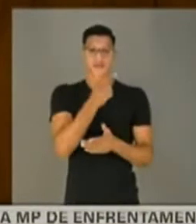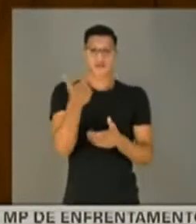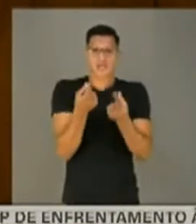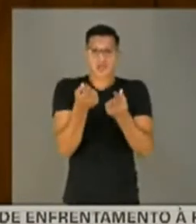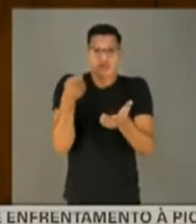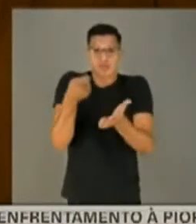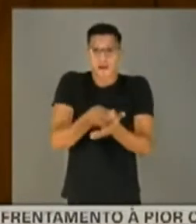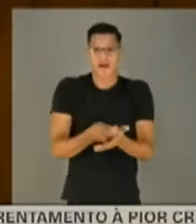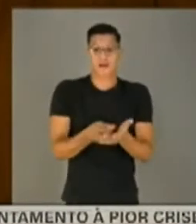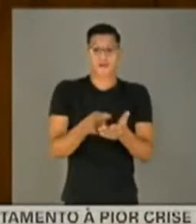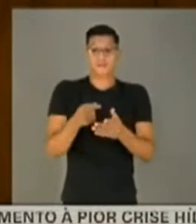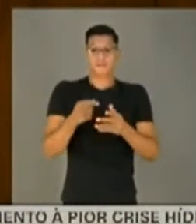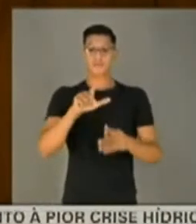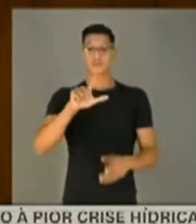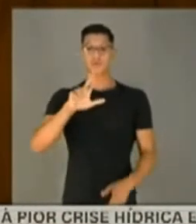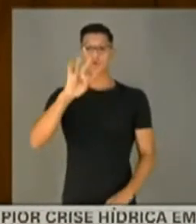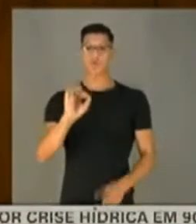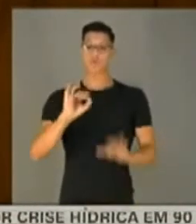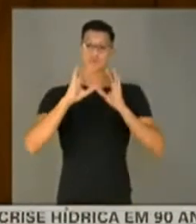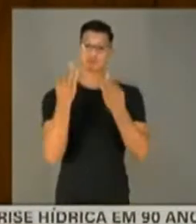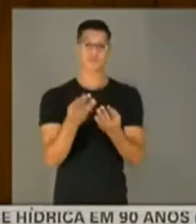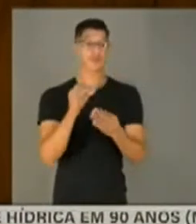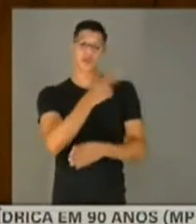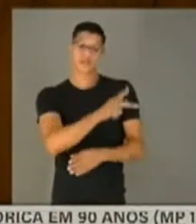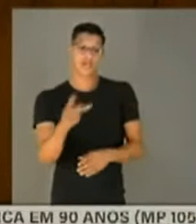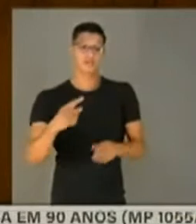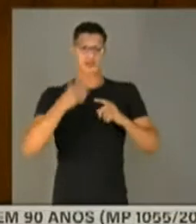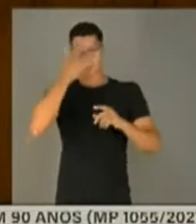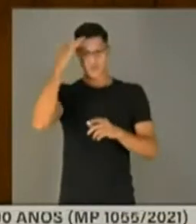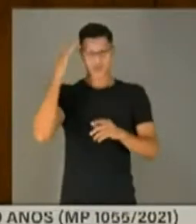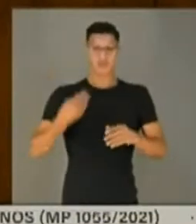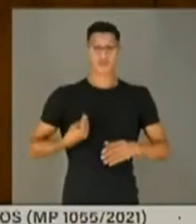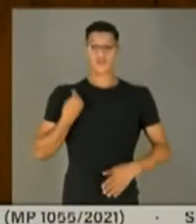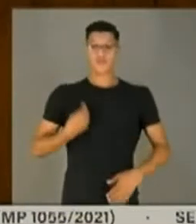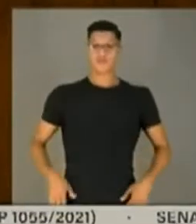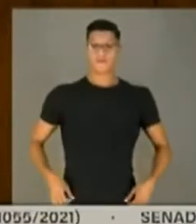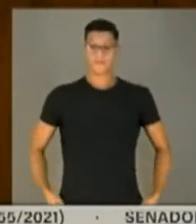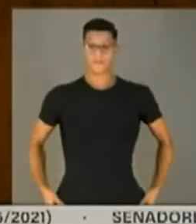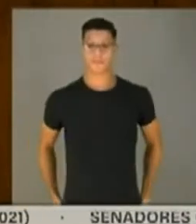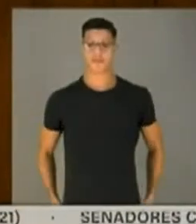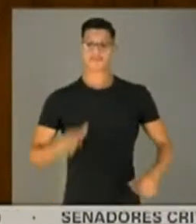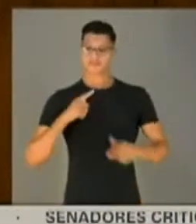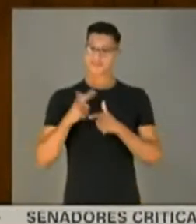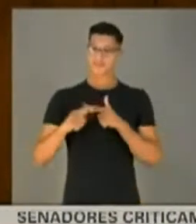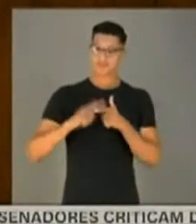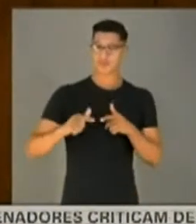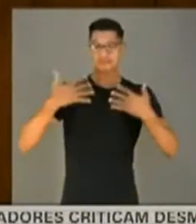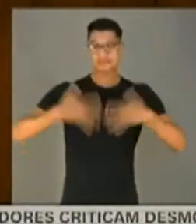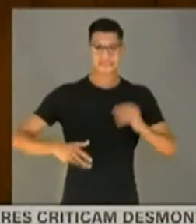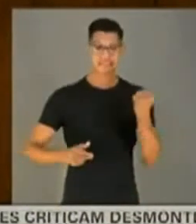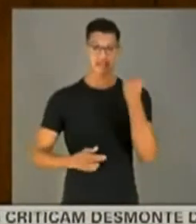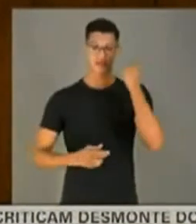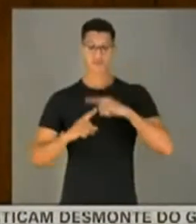tem dinheiro que pague o luto dessas famílias. E não só delas, porque as pessoas que sobreviveram estão com sequelas irreparáveis.